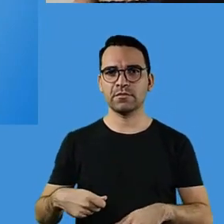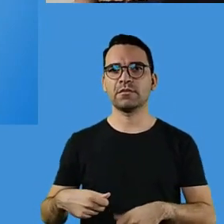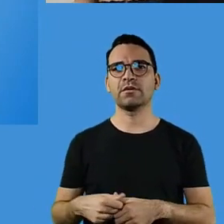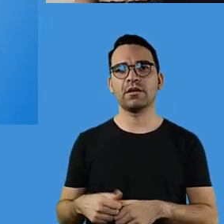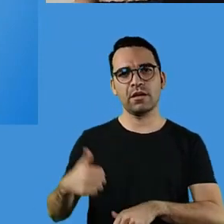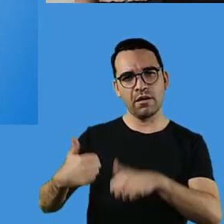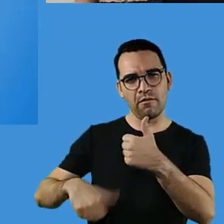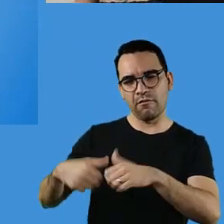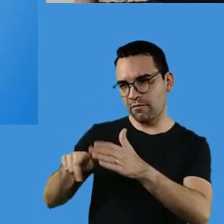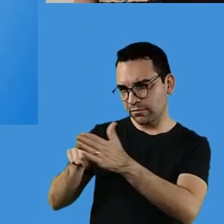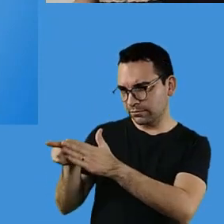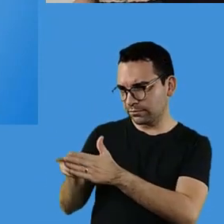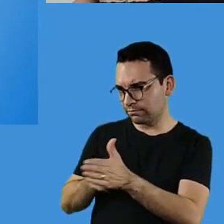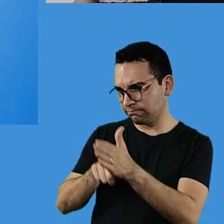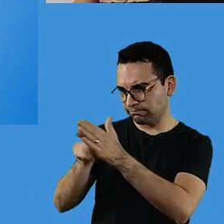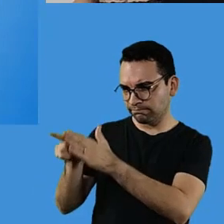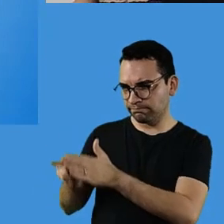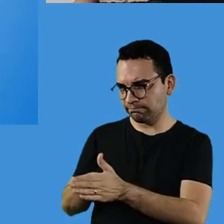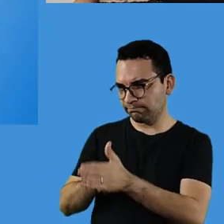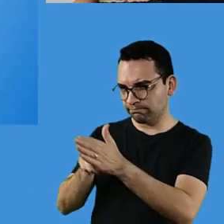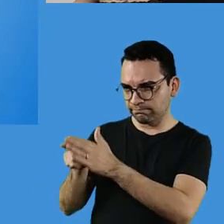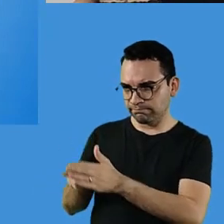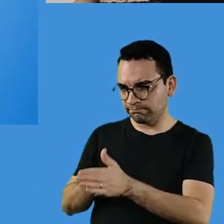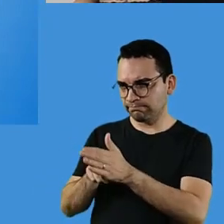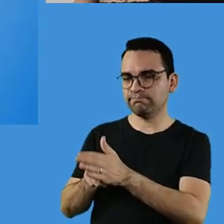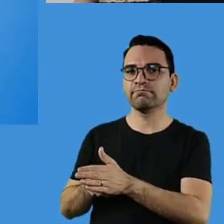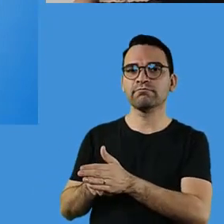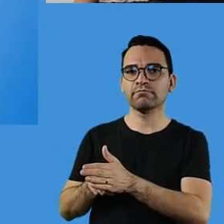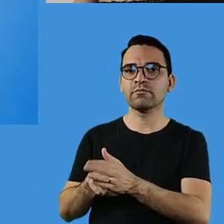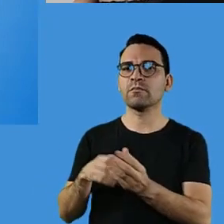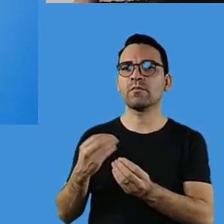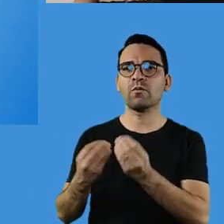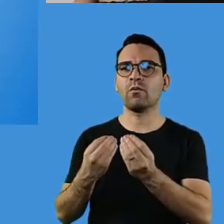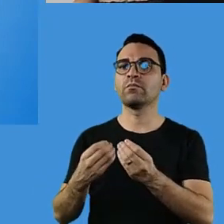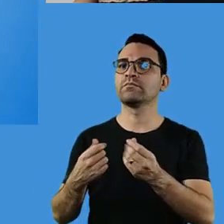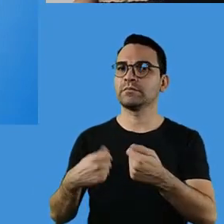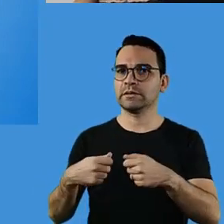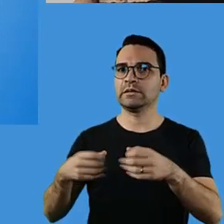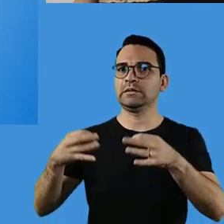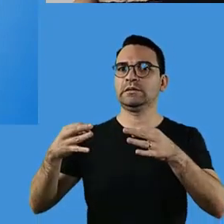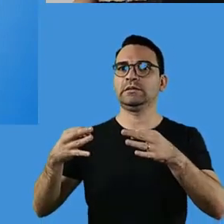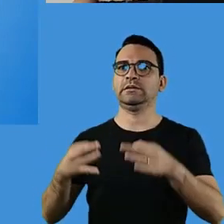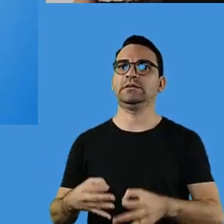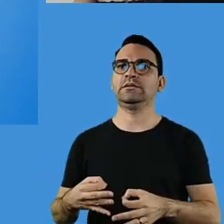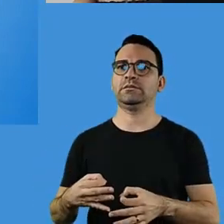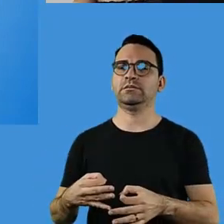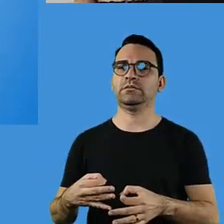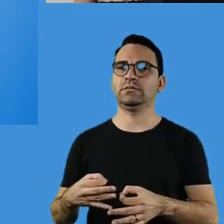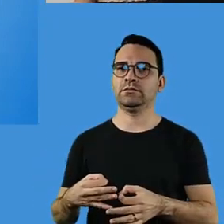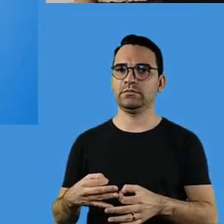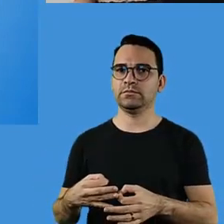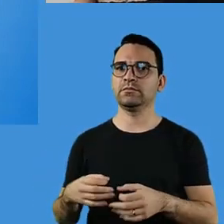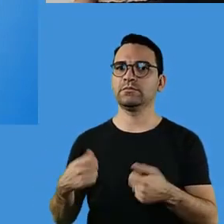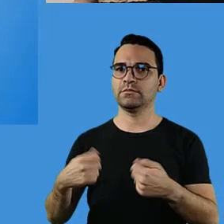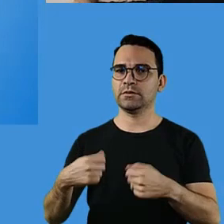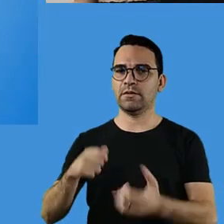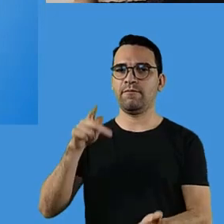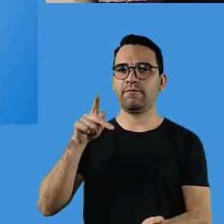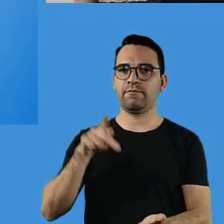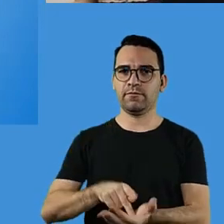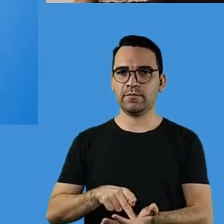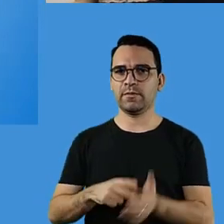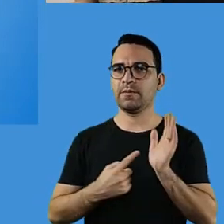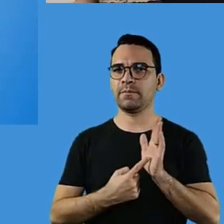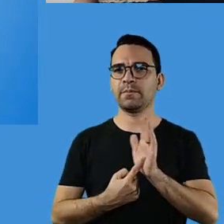diagnóstico tem que ser um diagnóstico efetivo, eficaz, que realmente vai nos mostrar